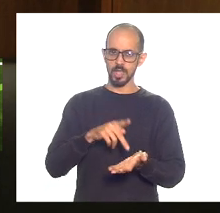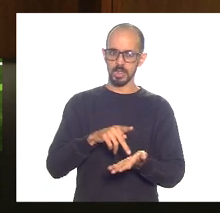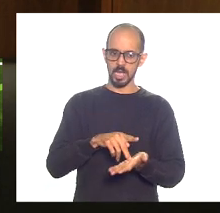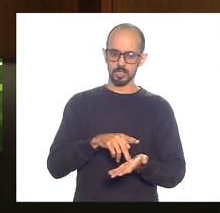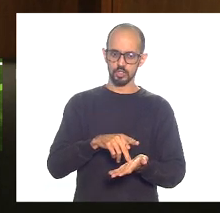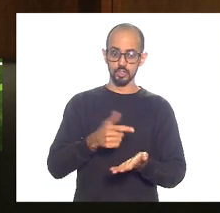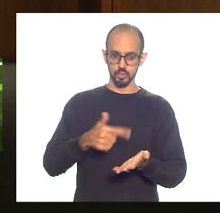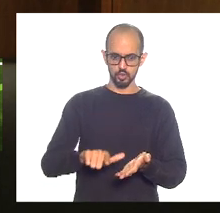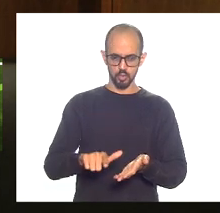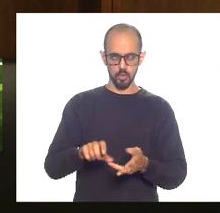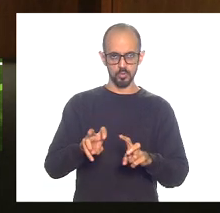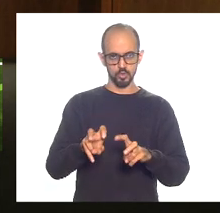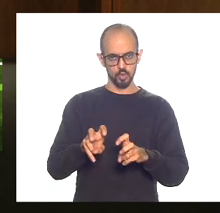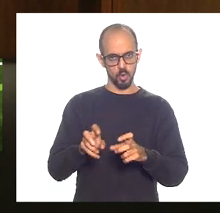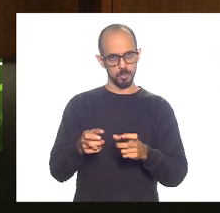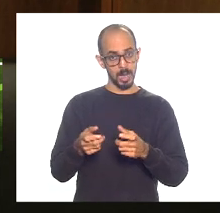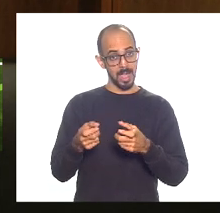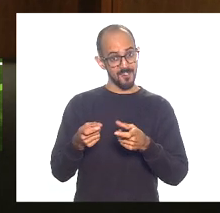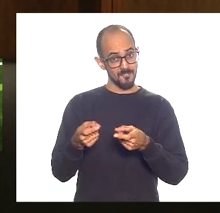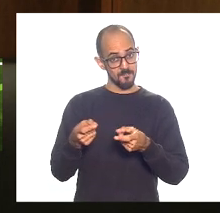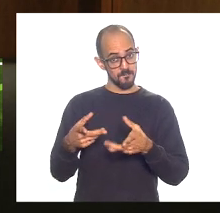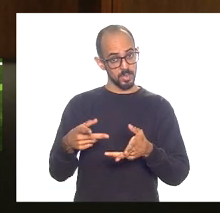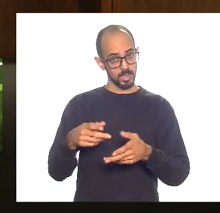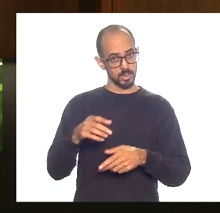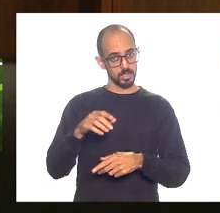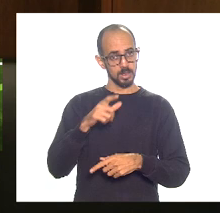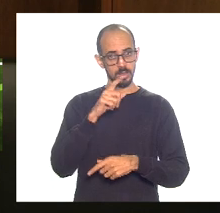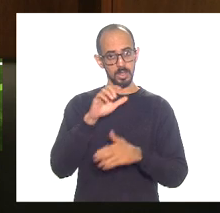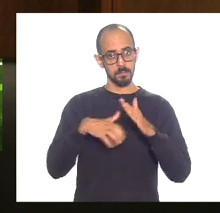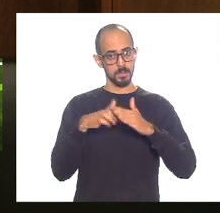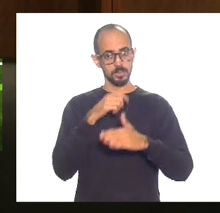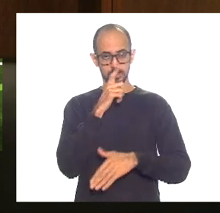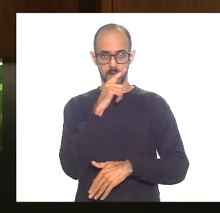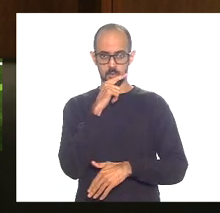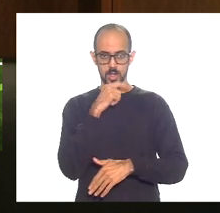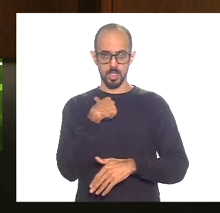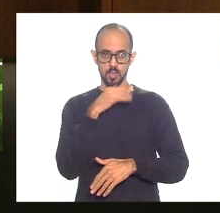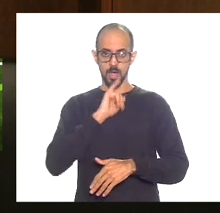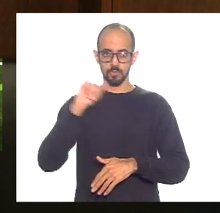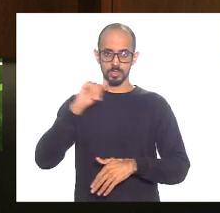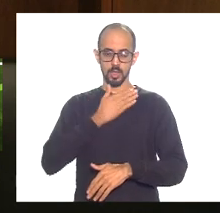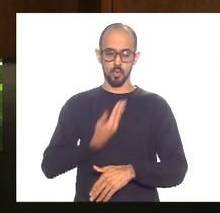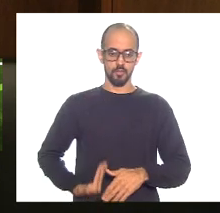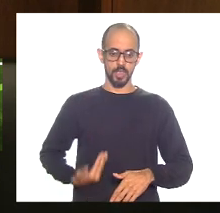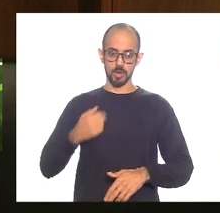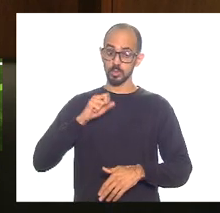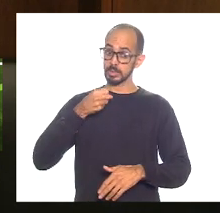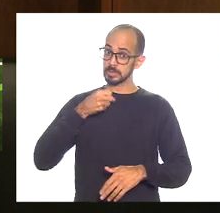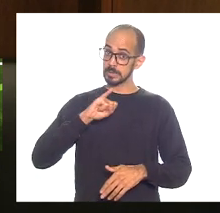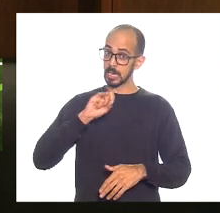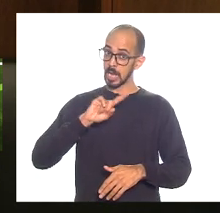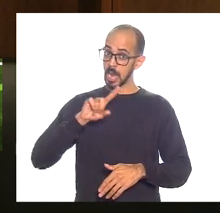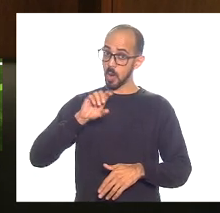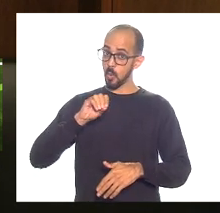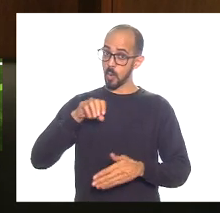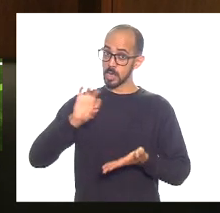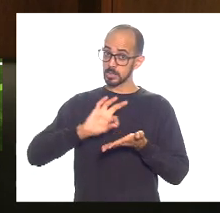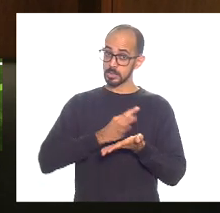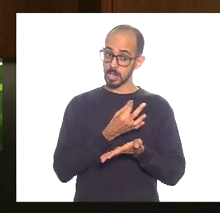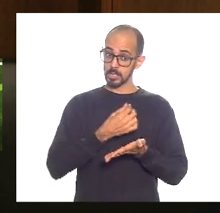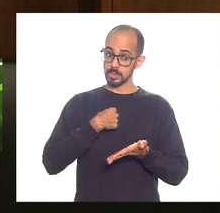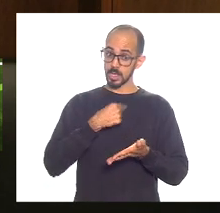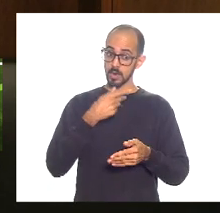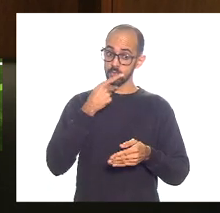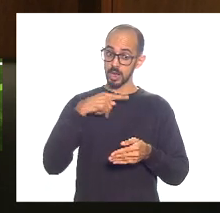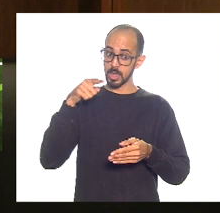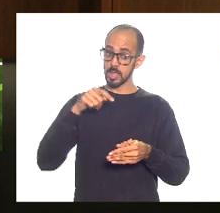CEDAI eu avisei ao governo que se não assinasse o regime que eu botaria para votar e falei